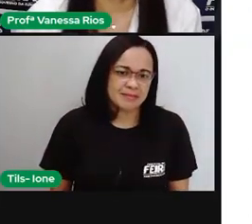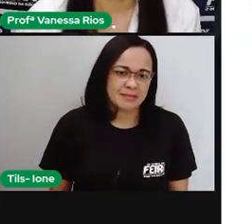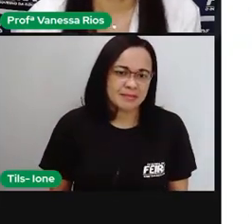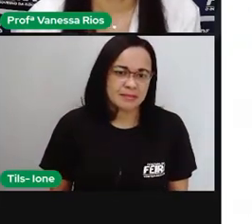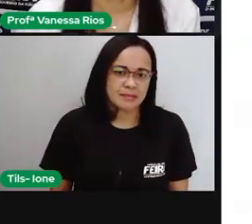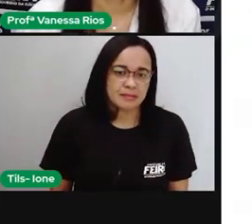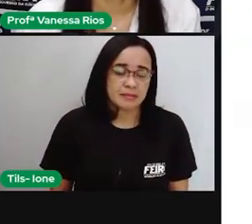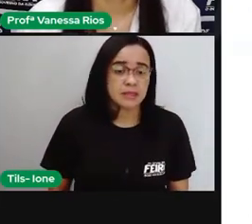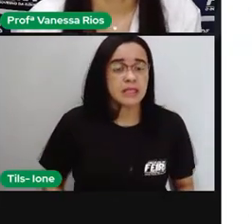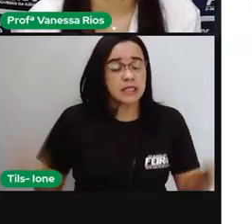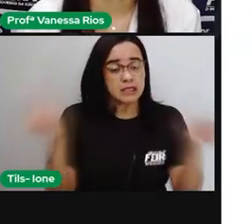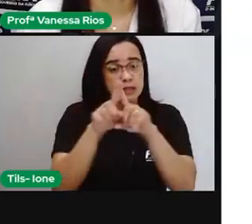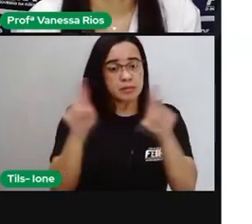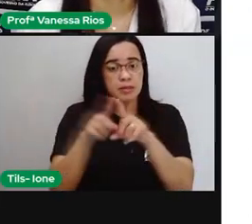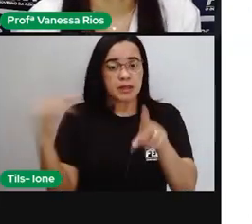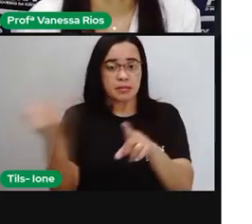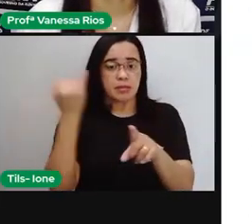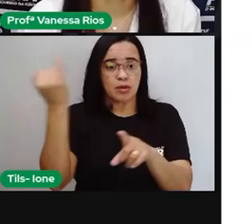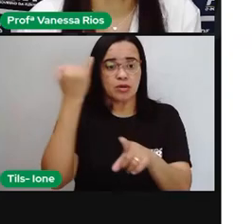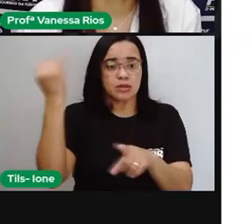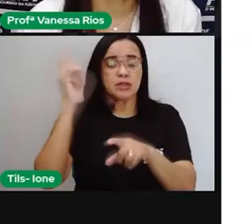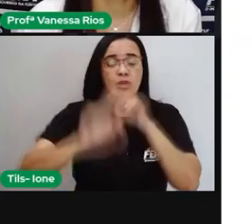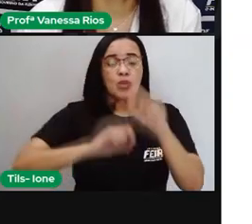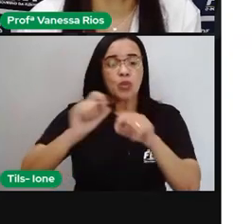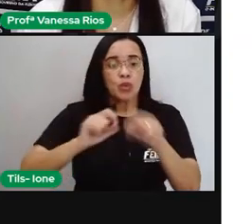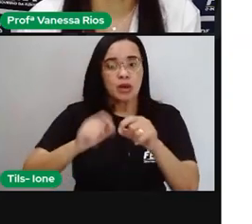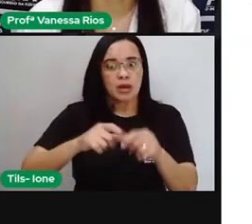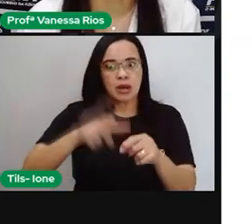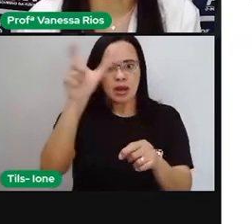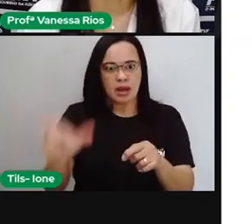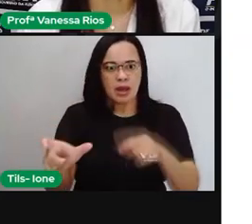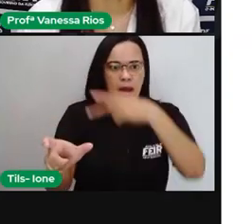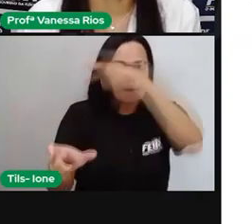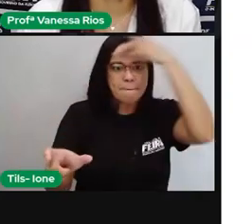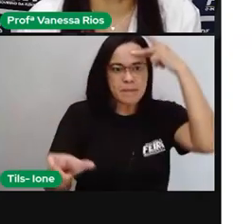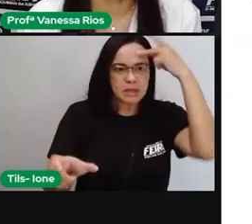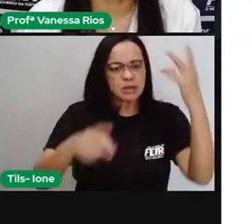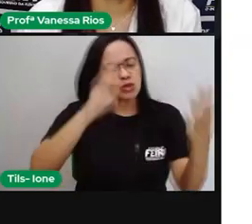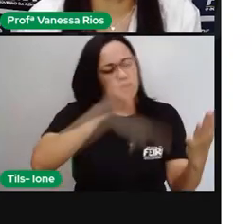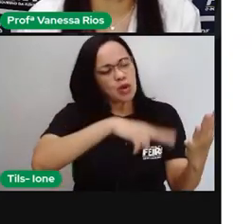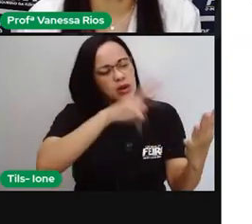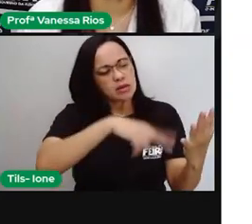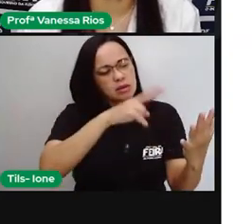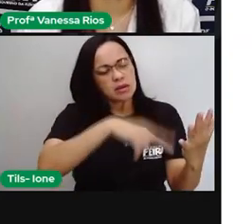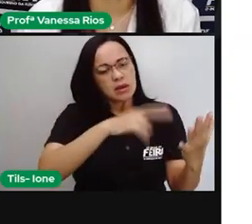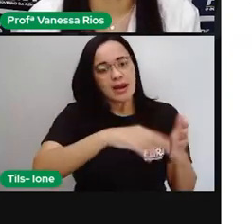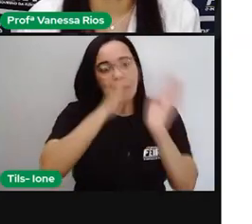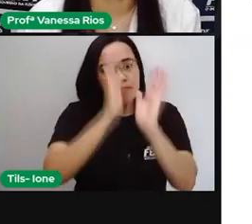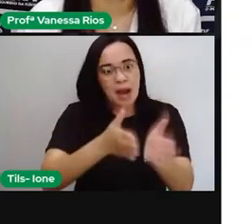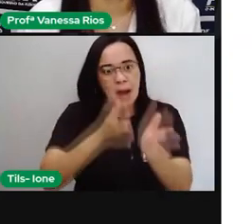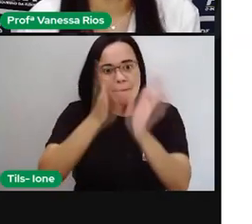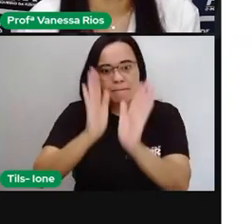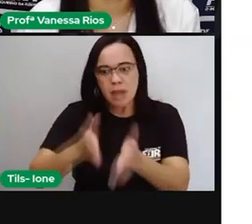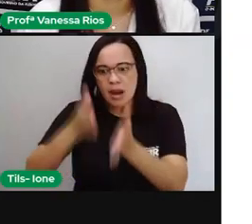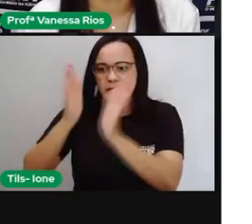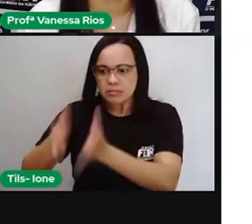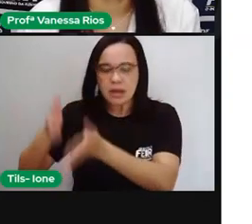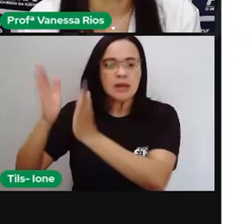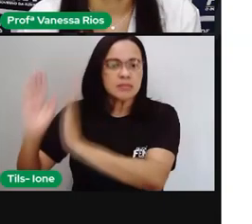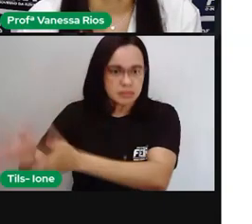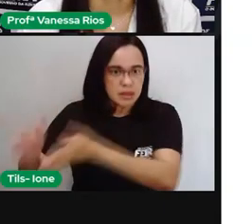é importante que o leitor entenda claramente cada etapa da vida da pessoa retratada em uma